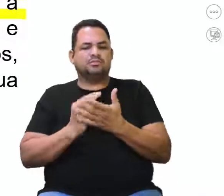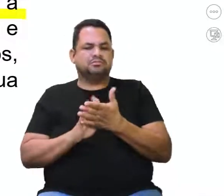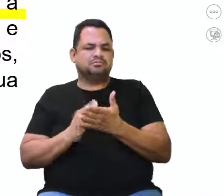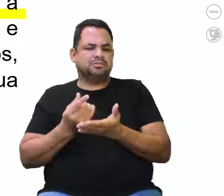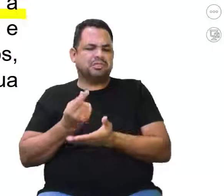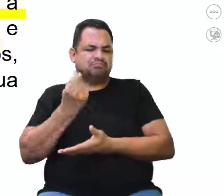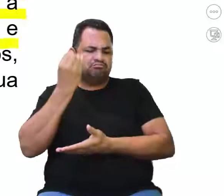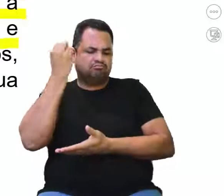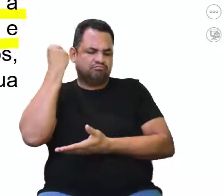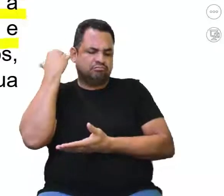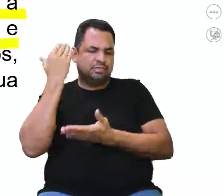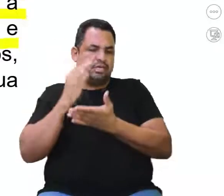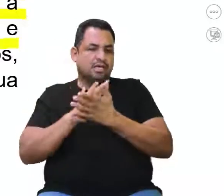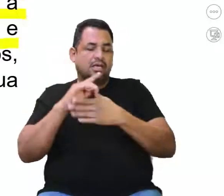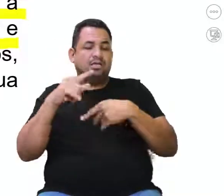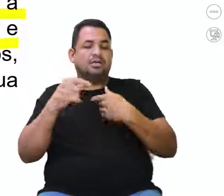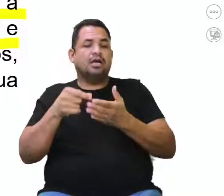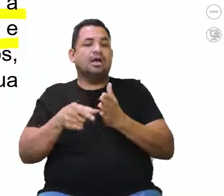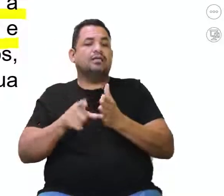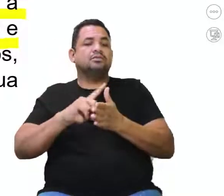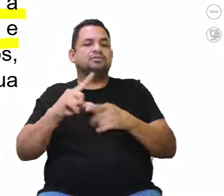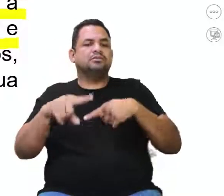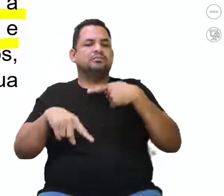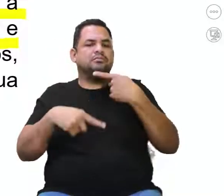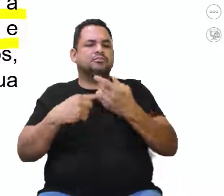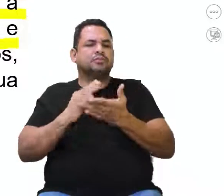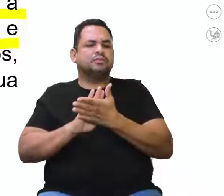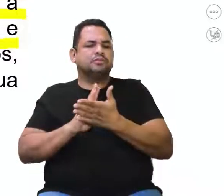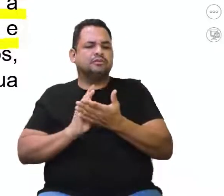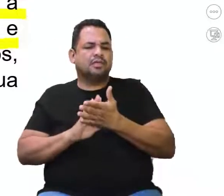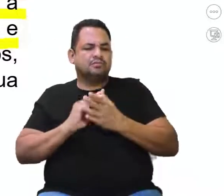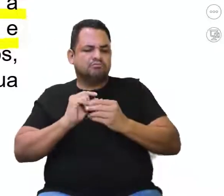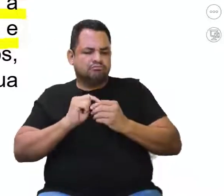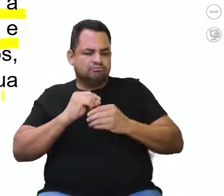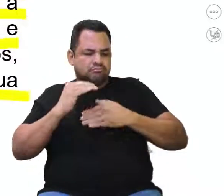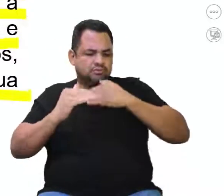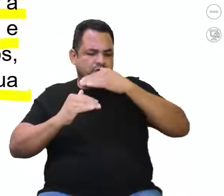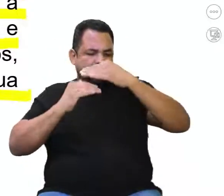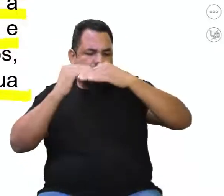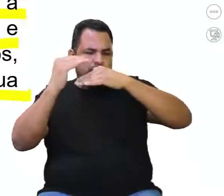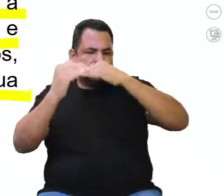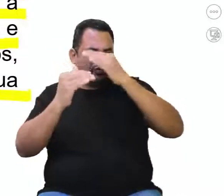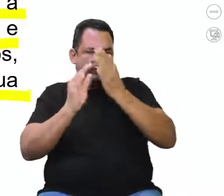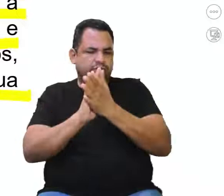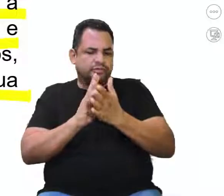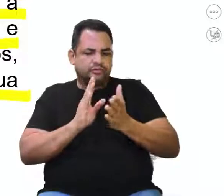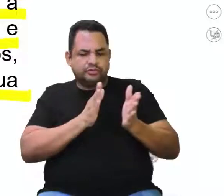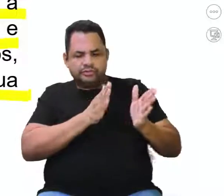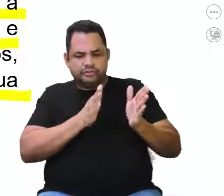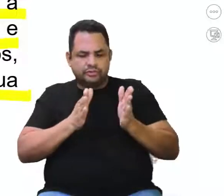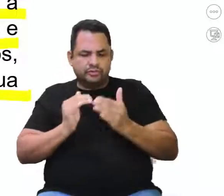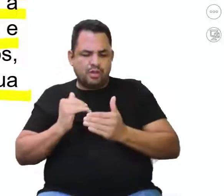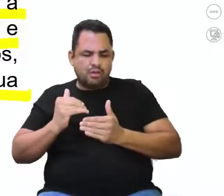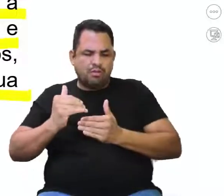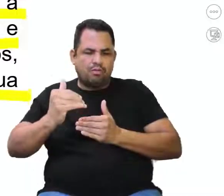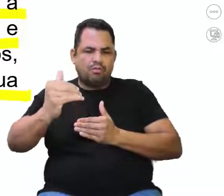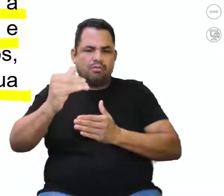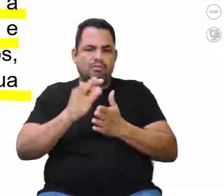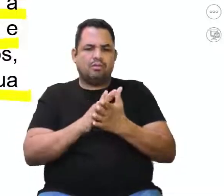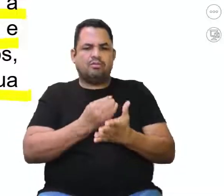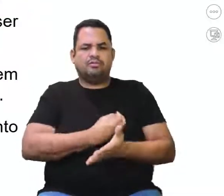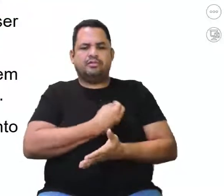cedo e se agravar no decorrer dos tempos, acompanhando aí os indivíduos ao longo da sua vida.